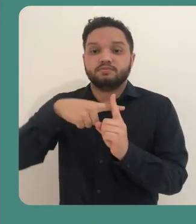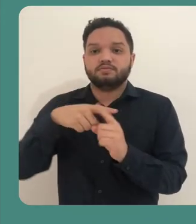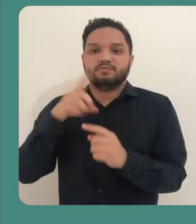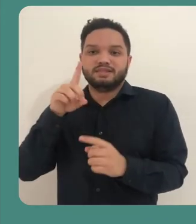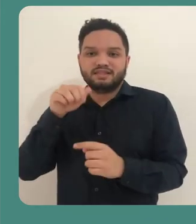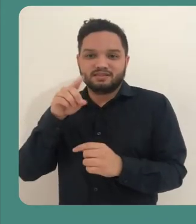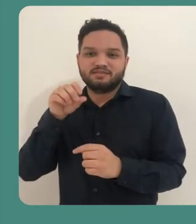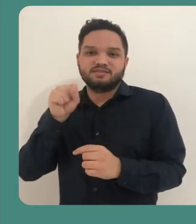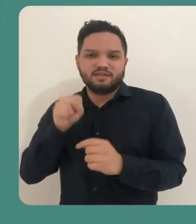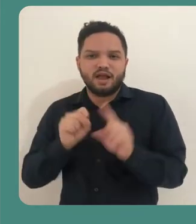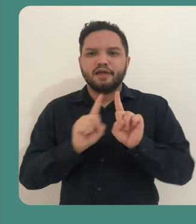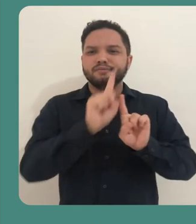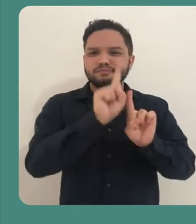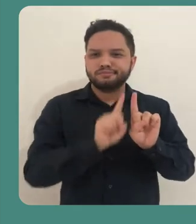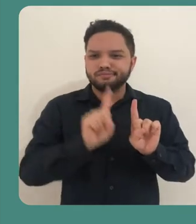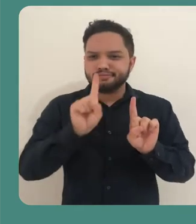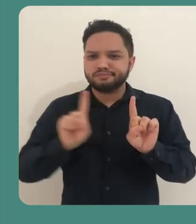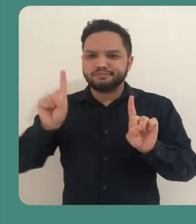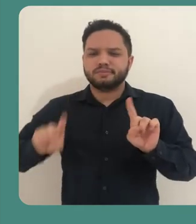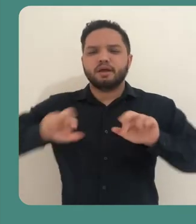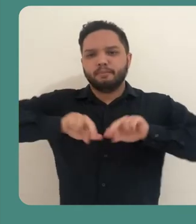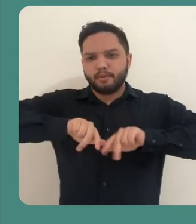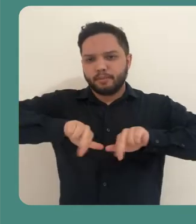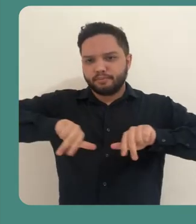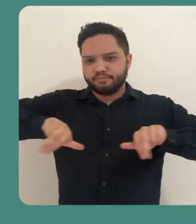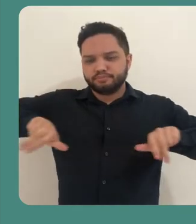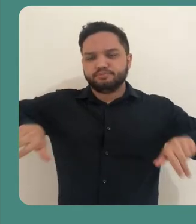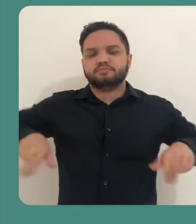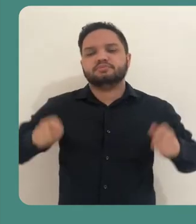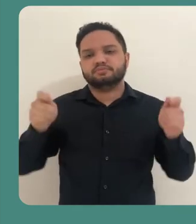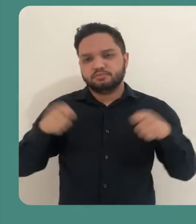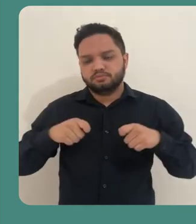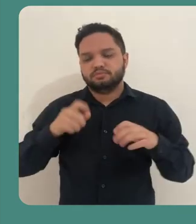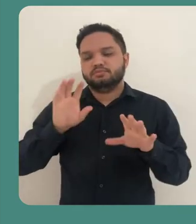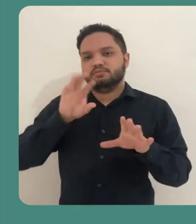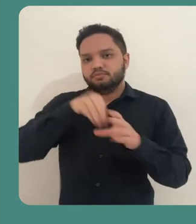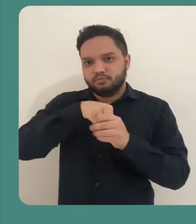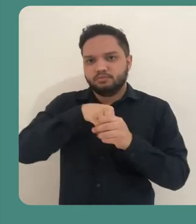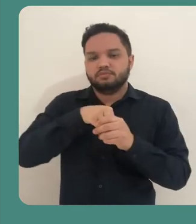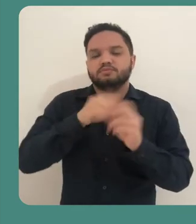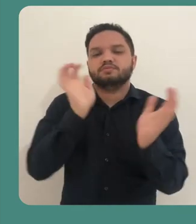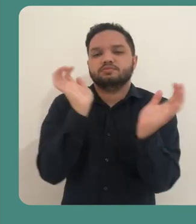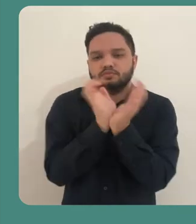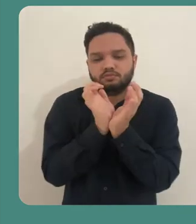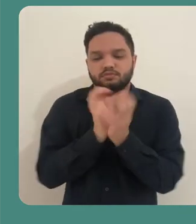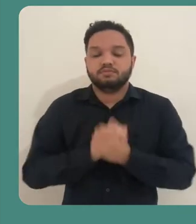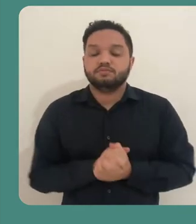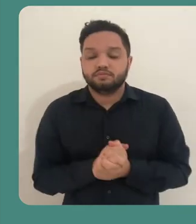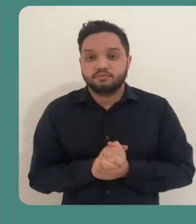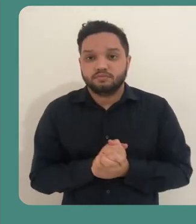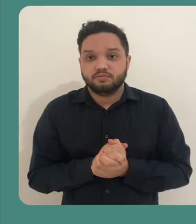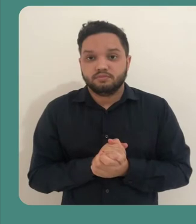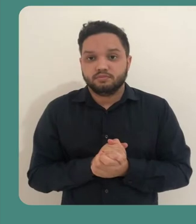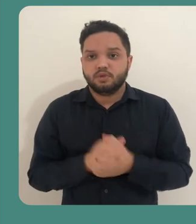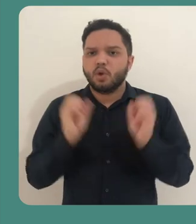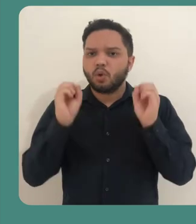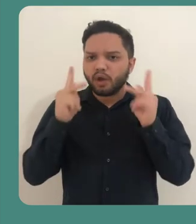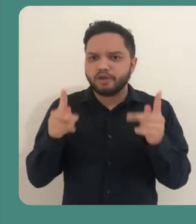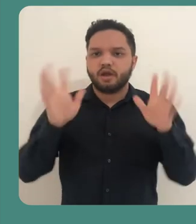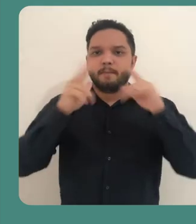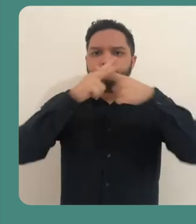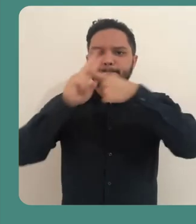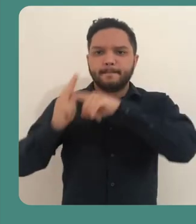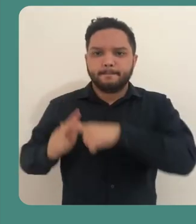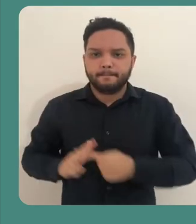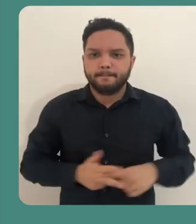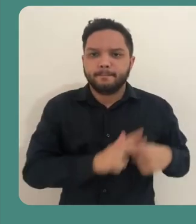Além de dados de análises estatísticas e outros aplicativos associados a esse grupo. Então depois